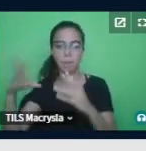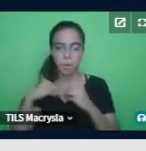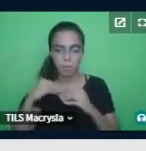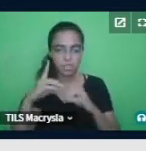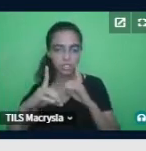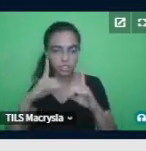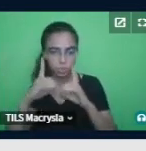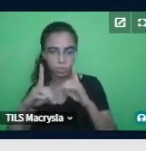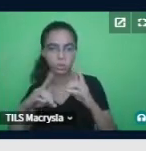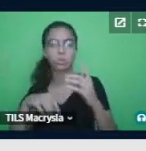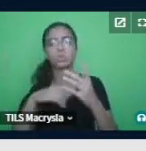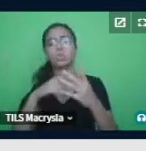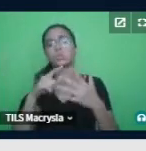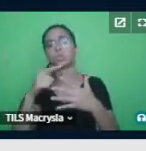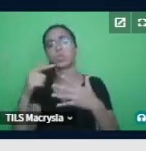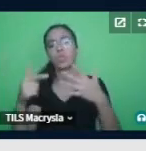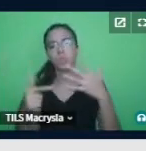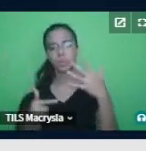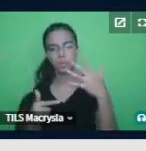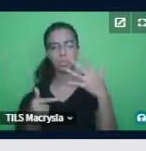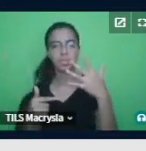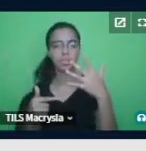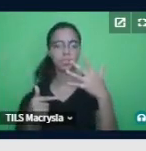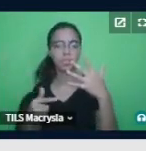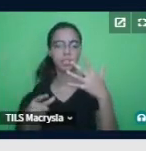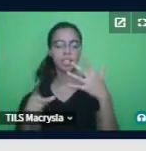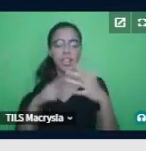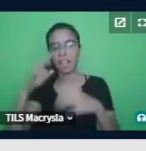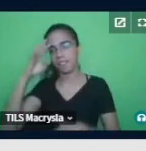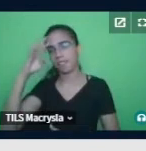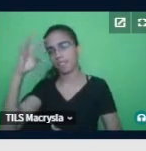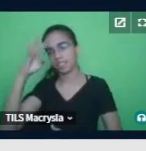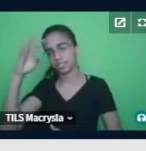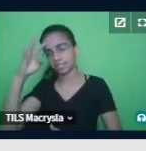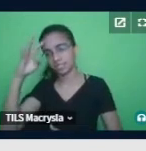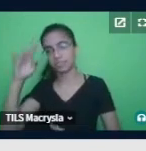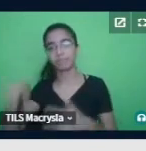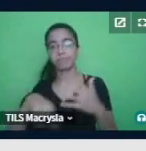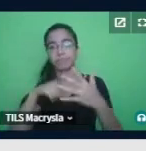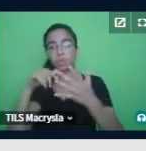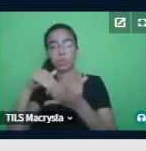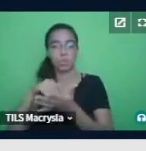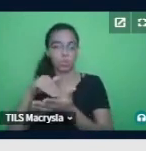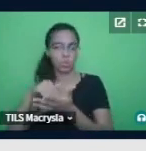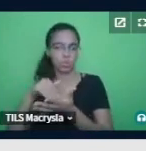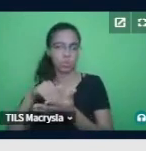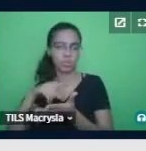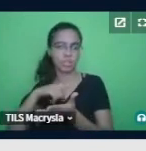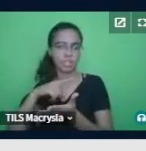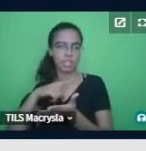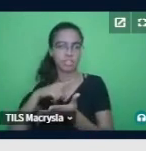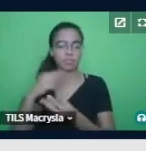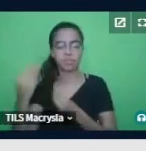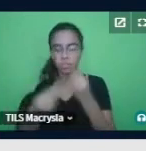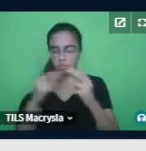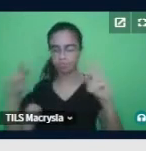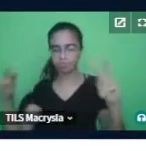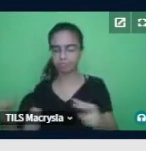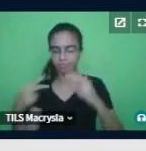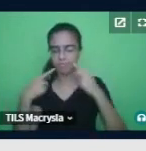pedagógicas que são impactadas pela reflexão, e ela se percebe diferente como uma professora de língua estrangeira depois.